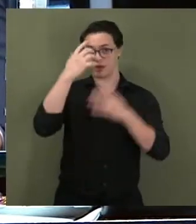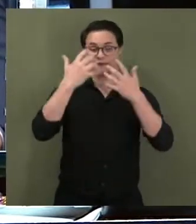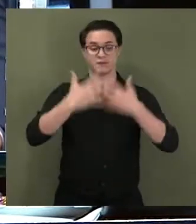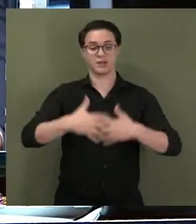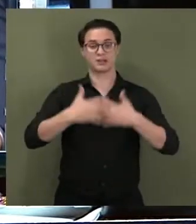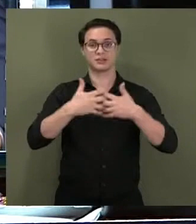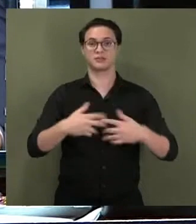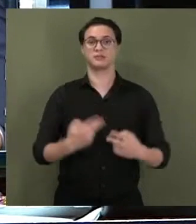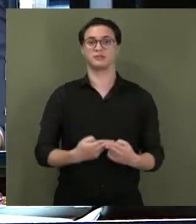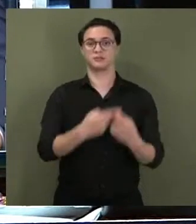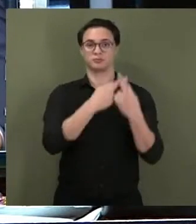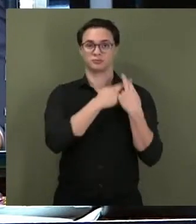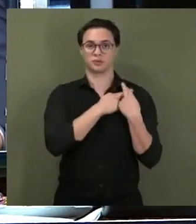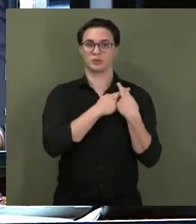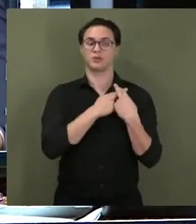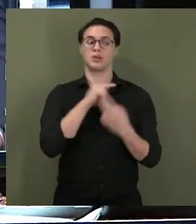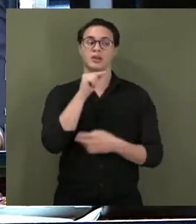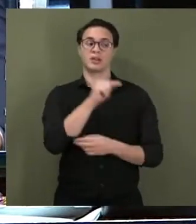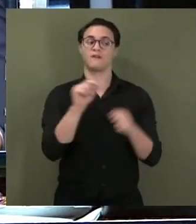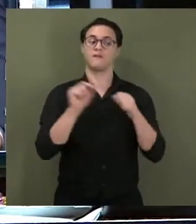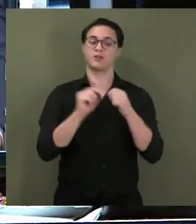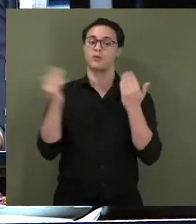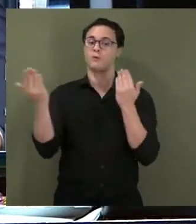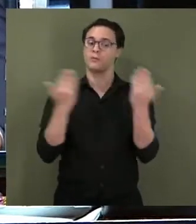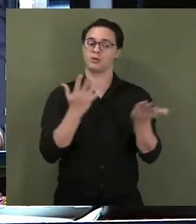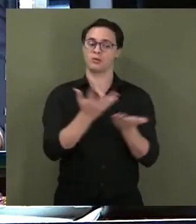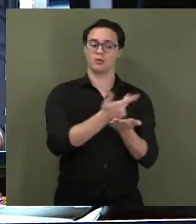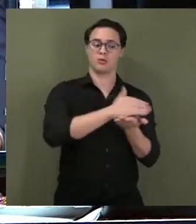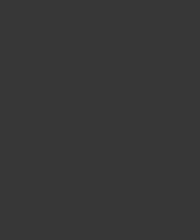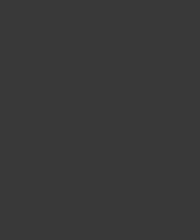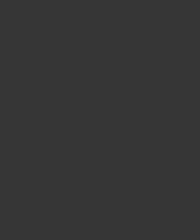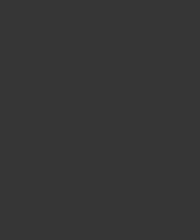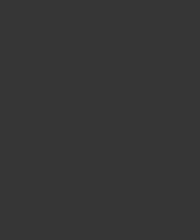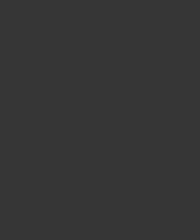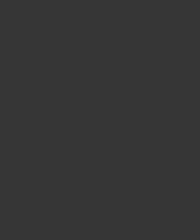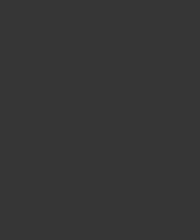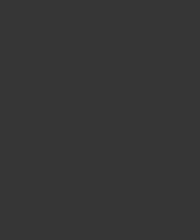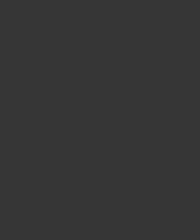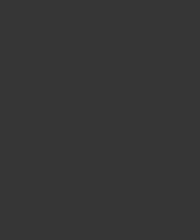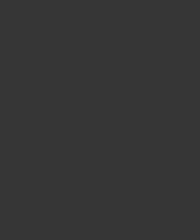sobre uma comparação feita ao holocausto, o que eu considero que é algo de vela ordem.